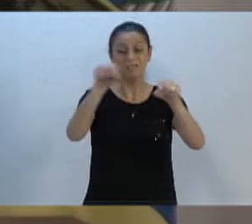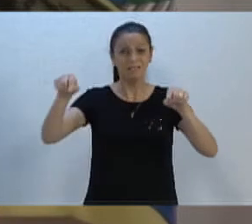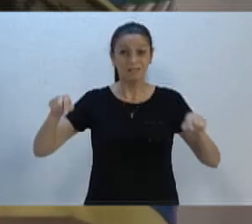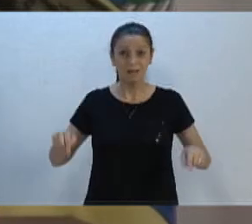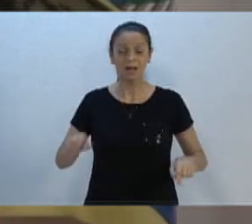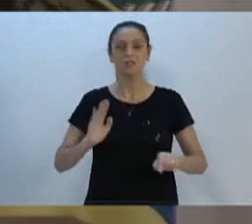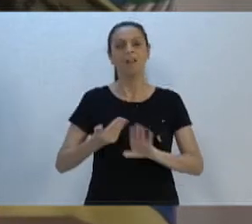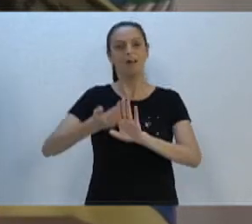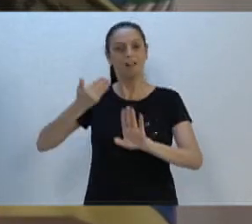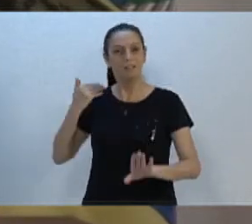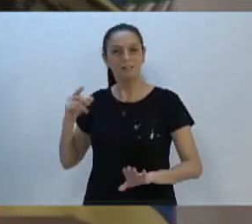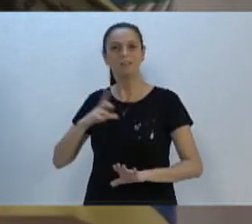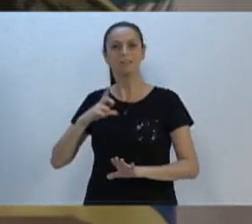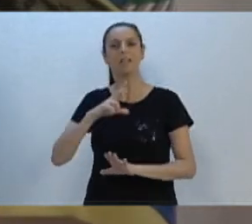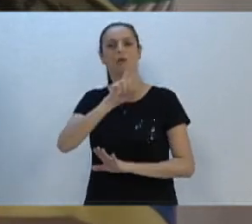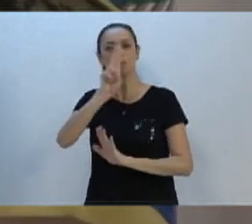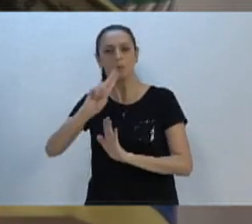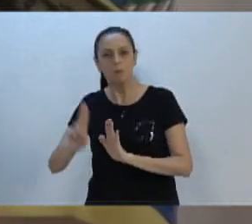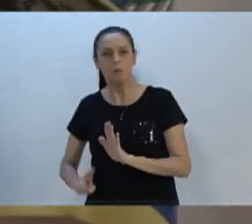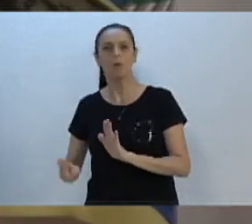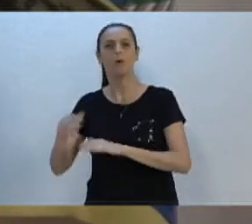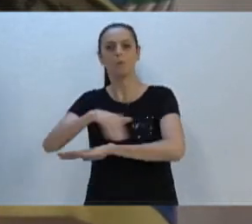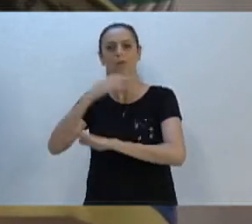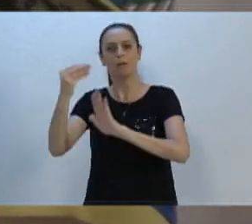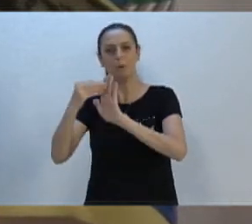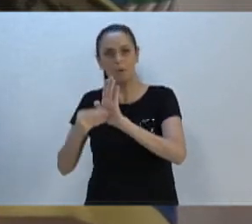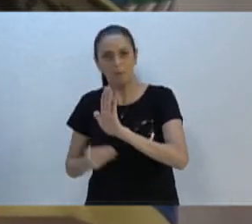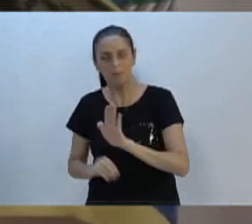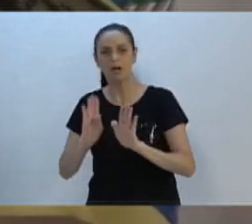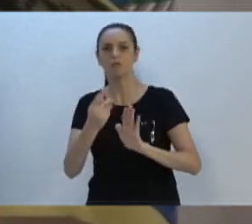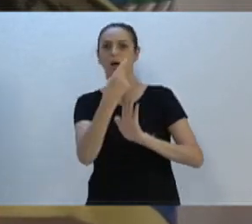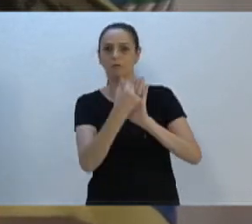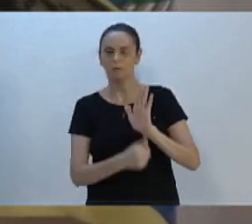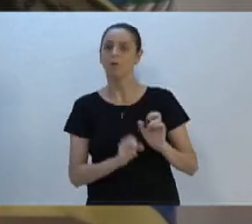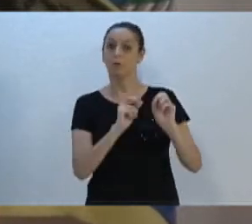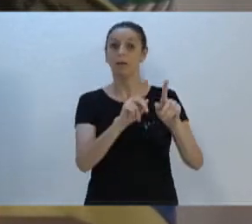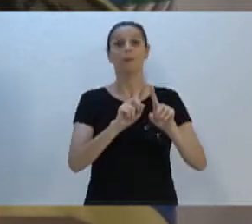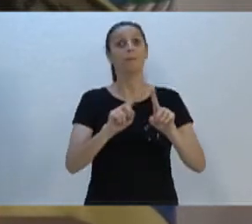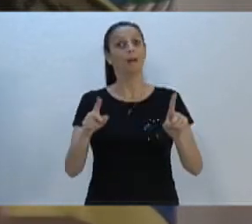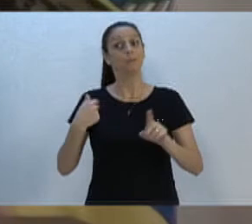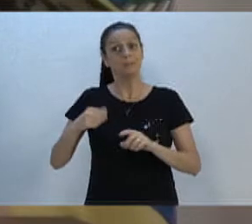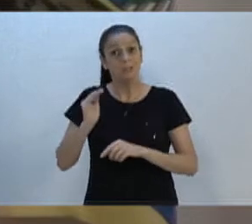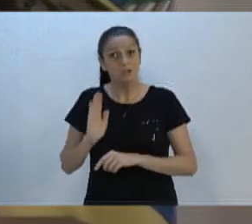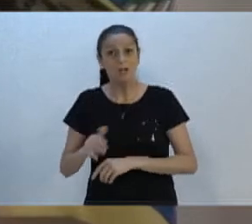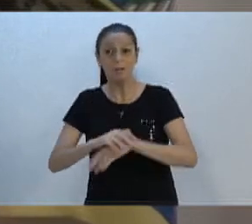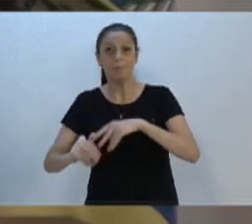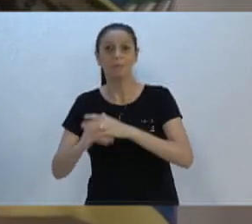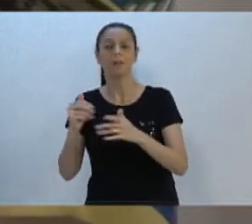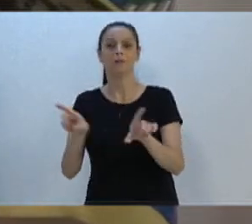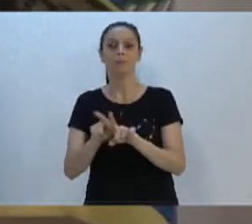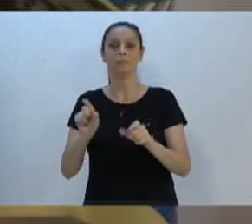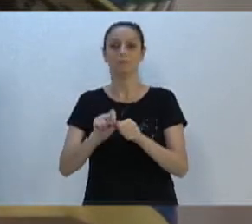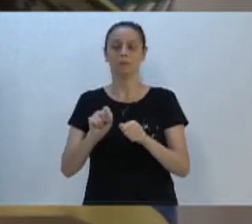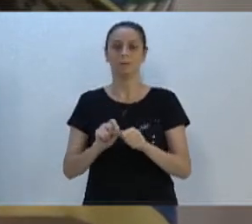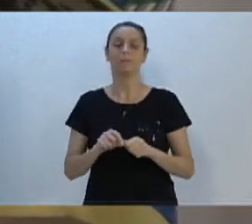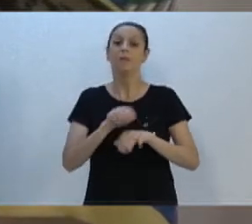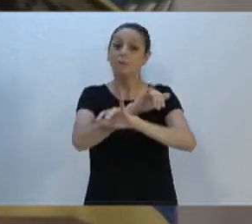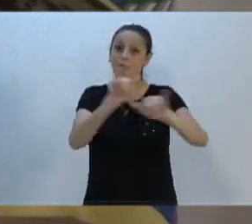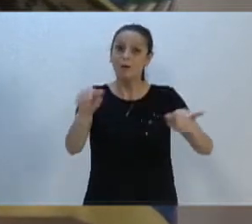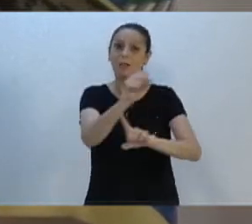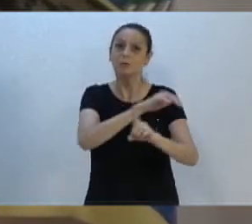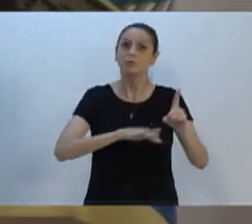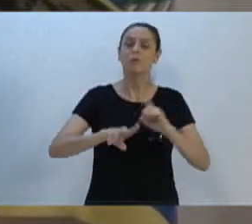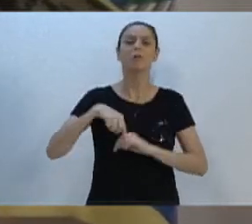estavam no orçamento, já existe uma parceria, nós precisamos viabilizar isso. e dizer à sociedade de que nós estamos